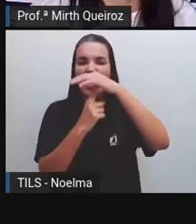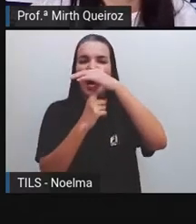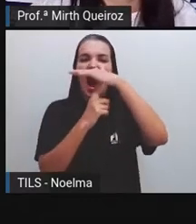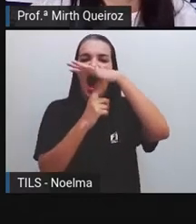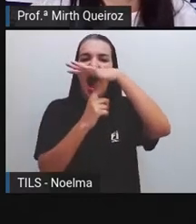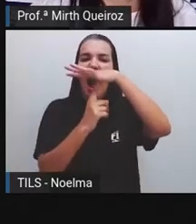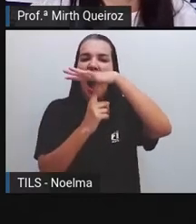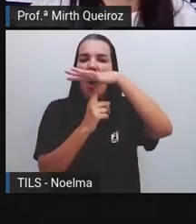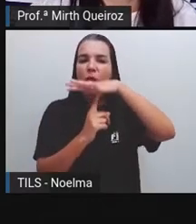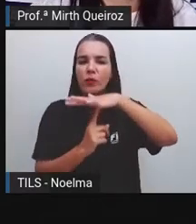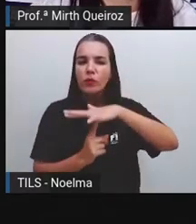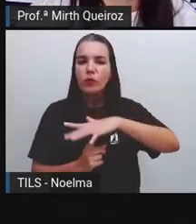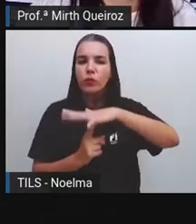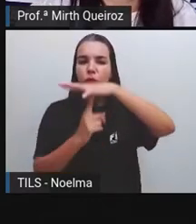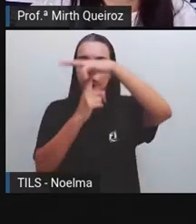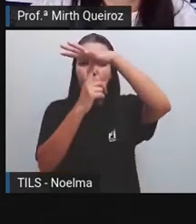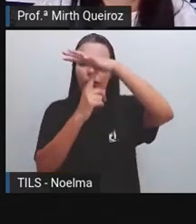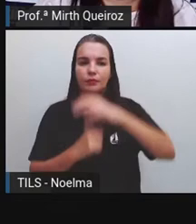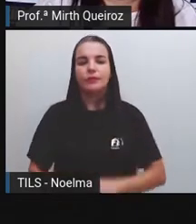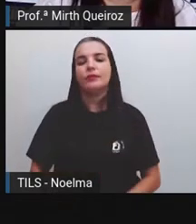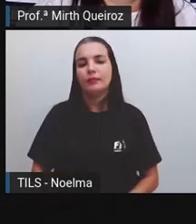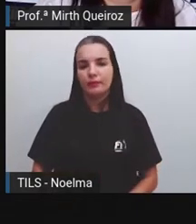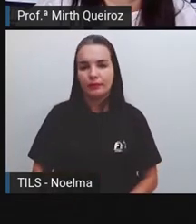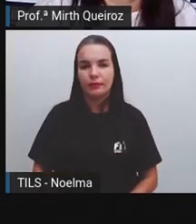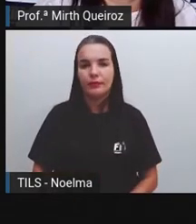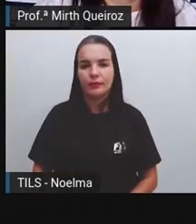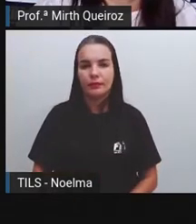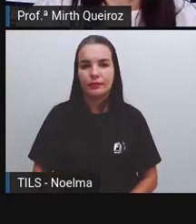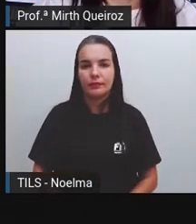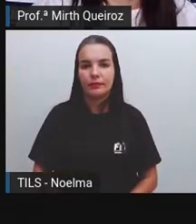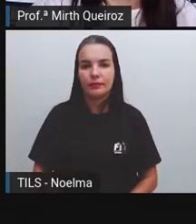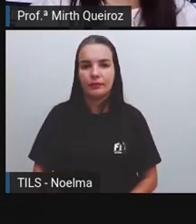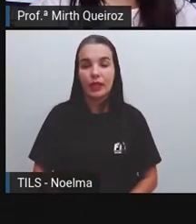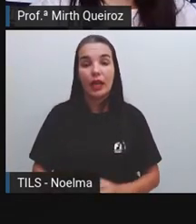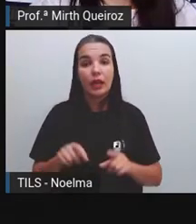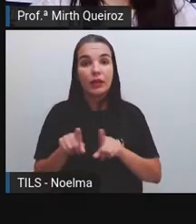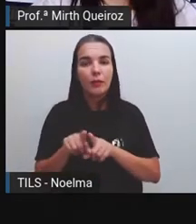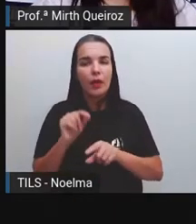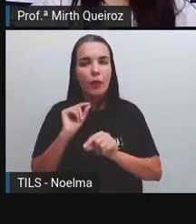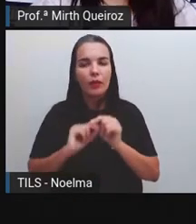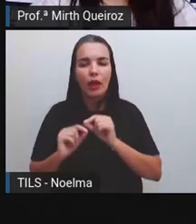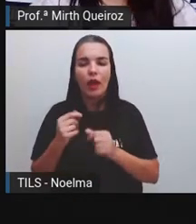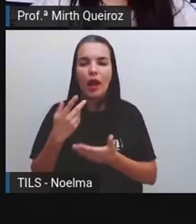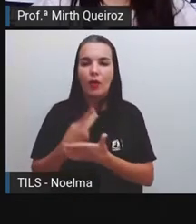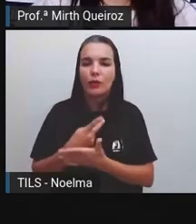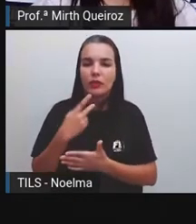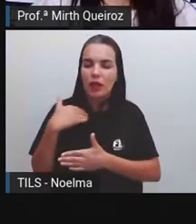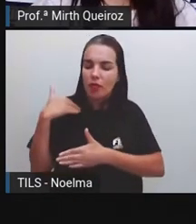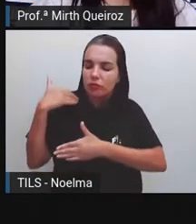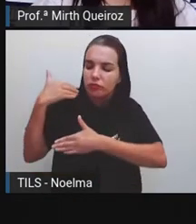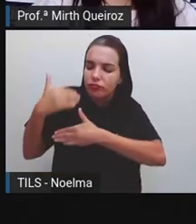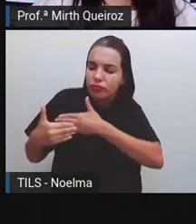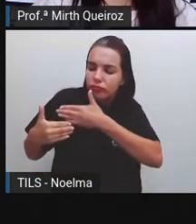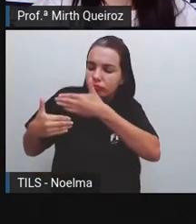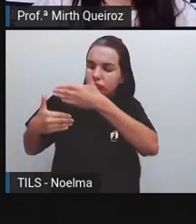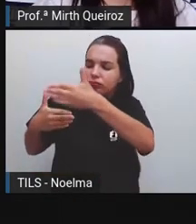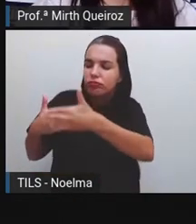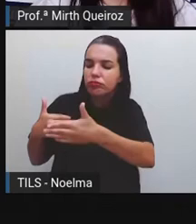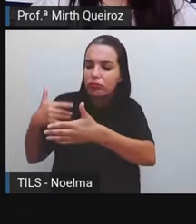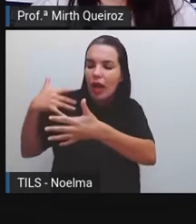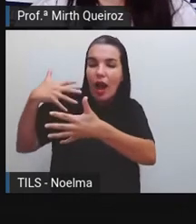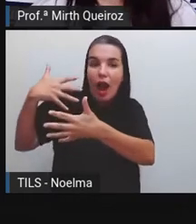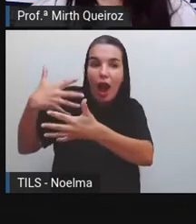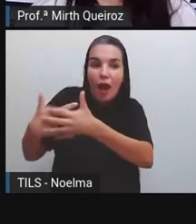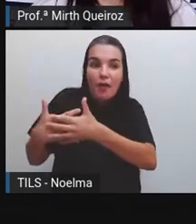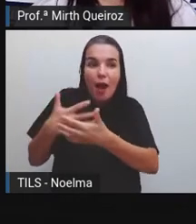São alguns dos meios de transporte aéreos. Eles foram aperfeiçoados ao longo dos anos para